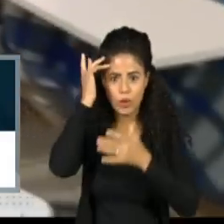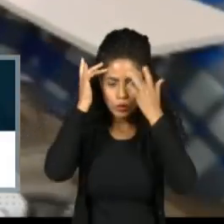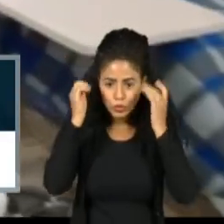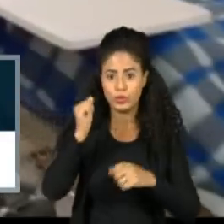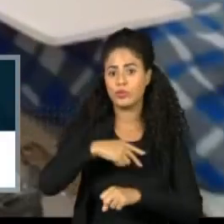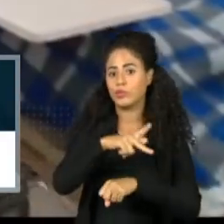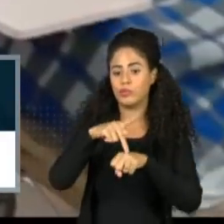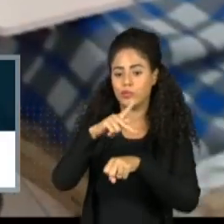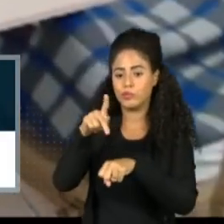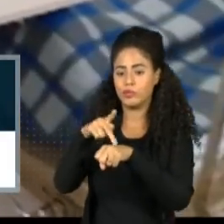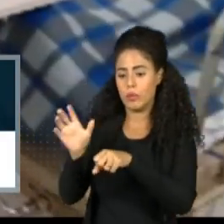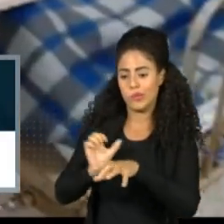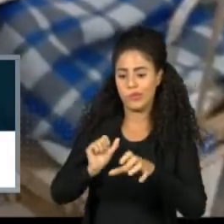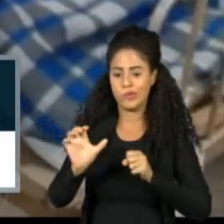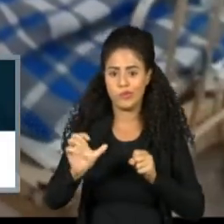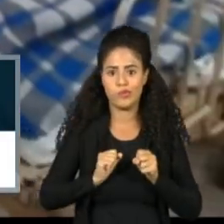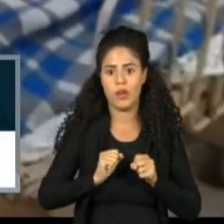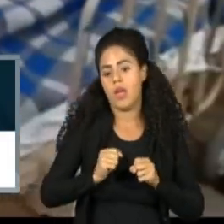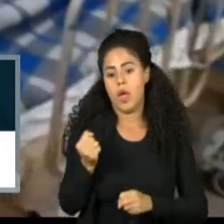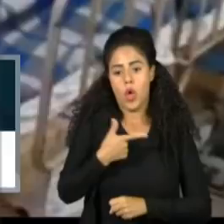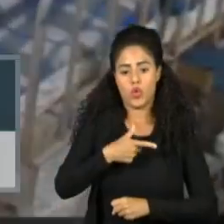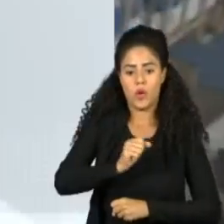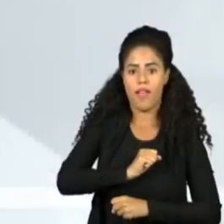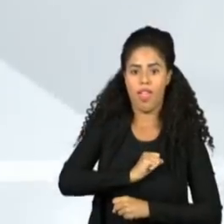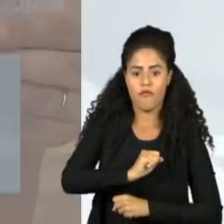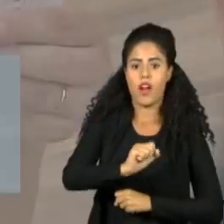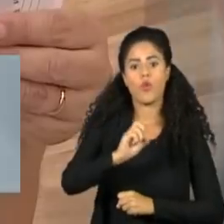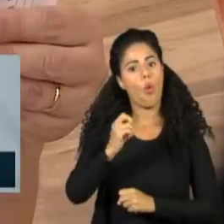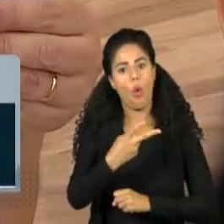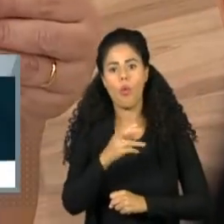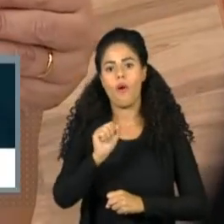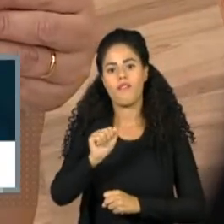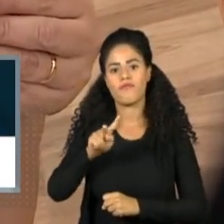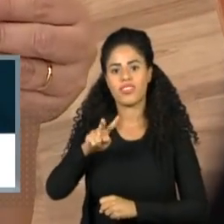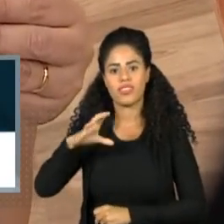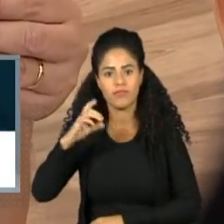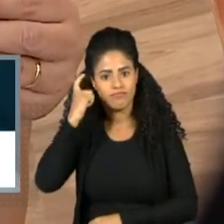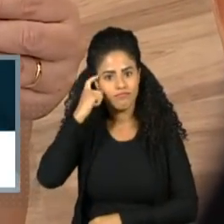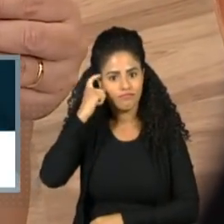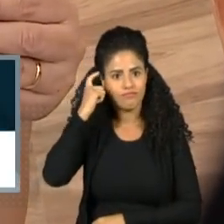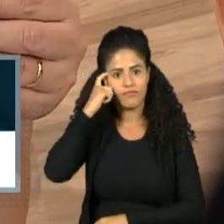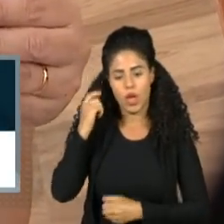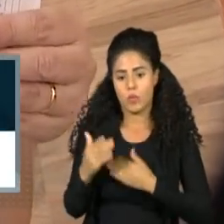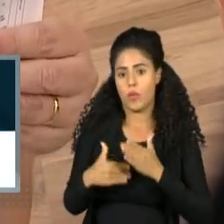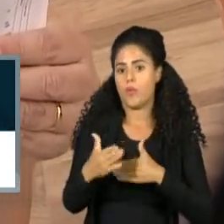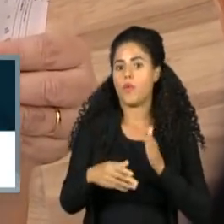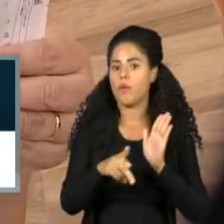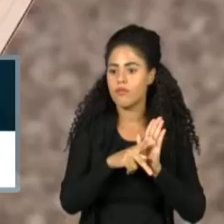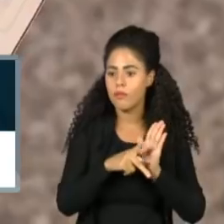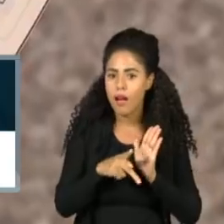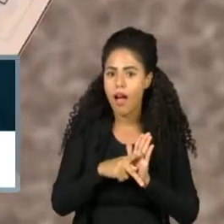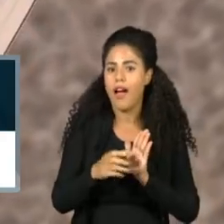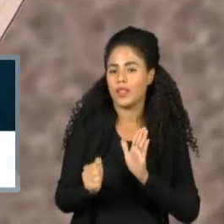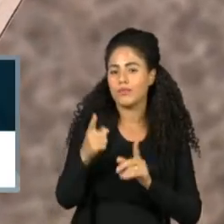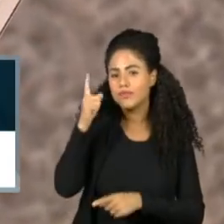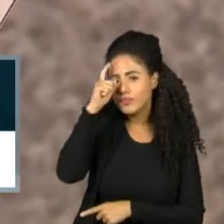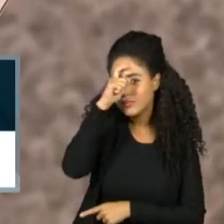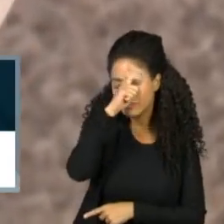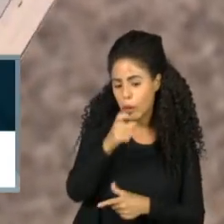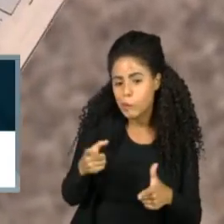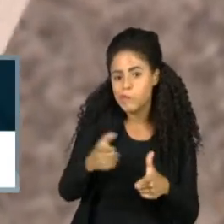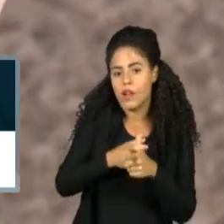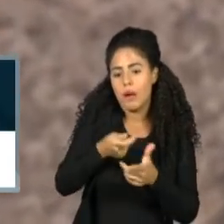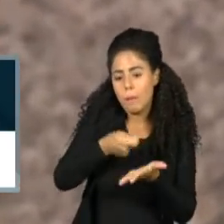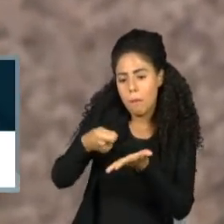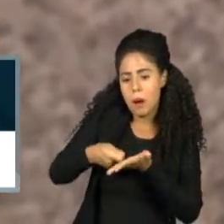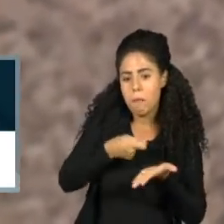provoca mais vítimas que infarto ou AVZ. Projeto aproxima quem passa por dificuldades para pagar